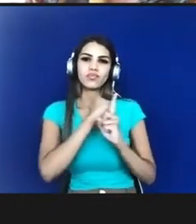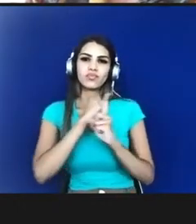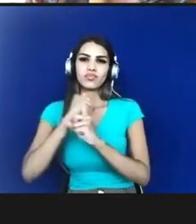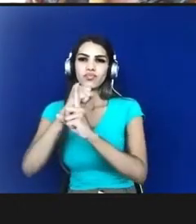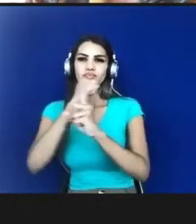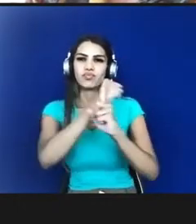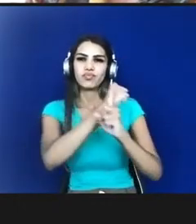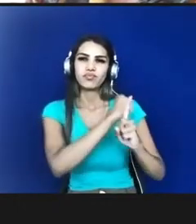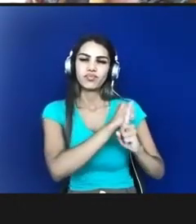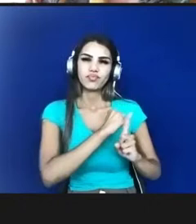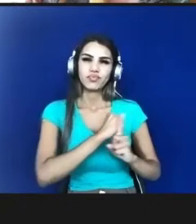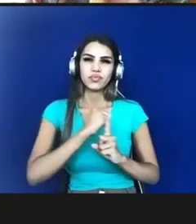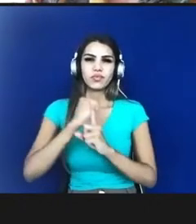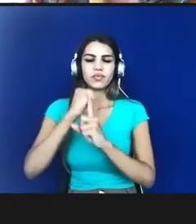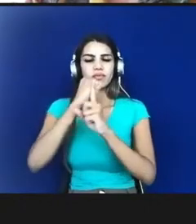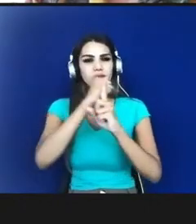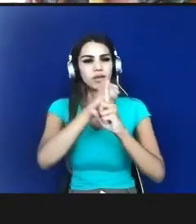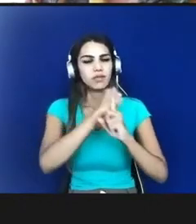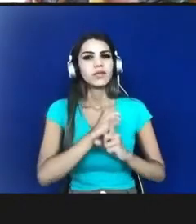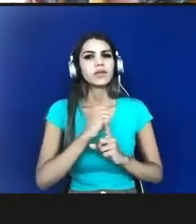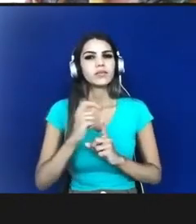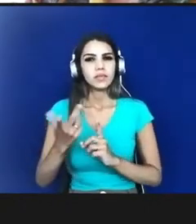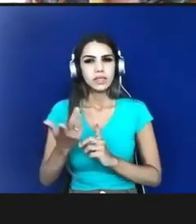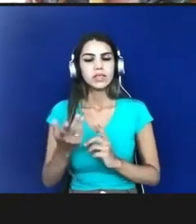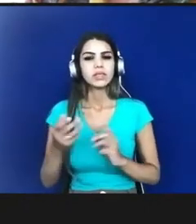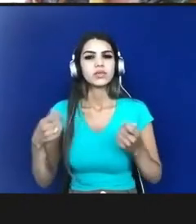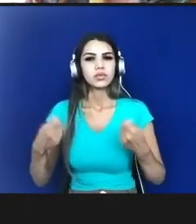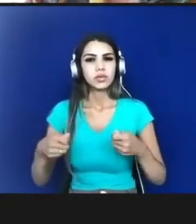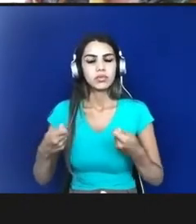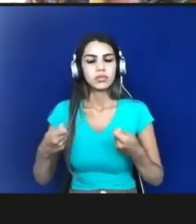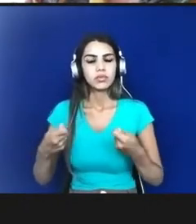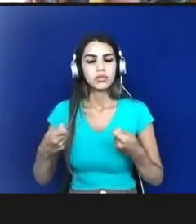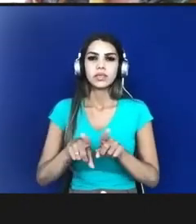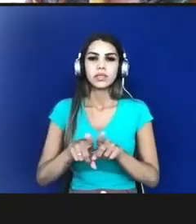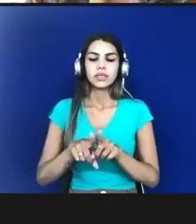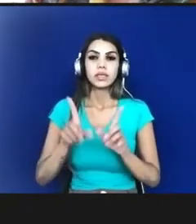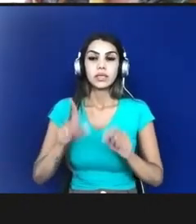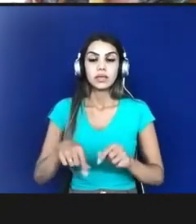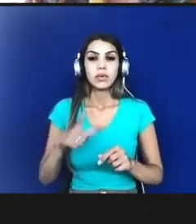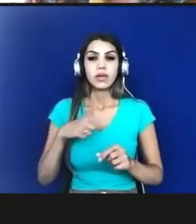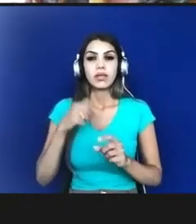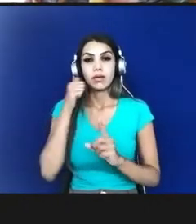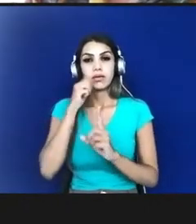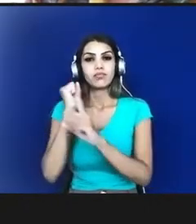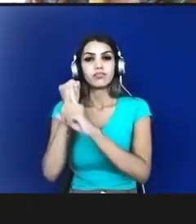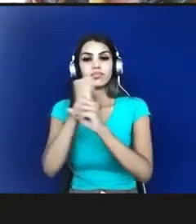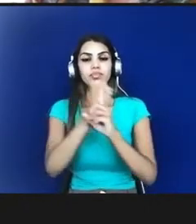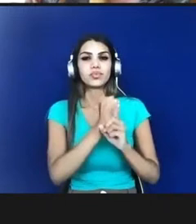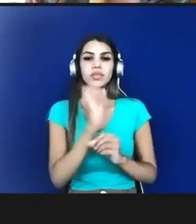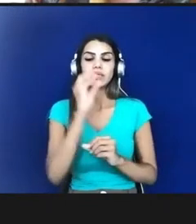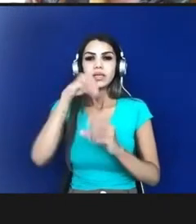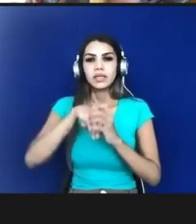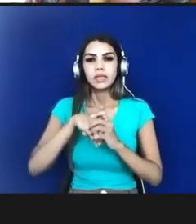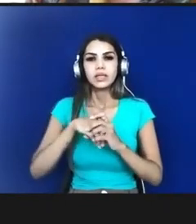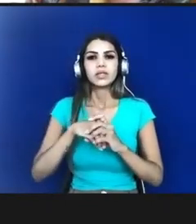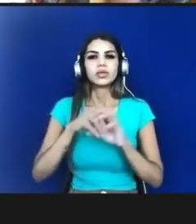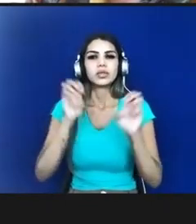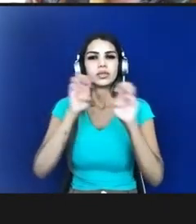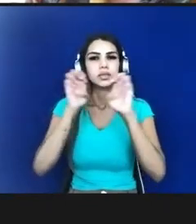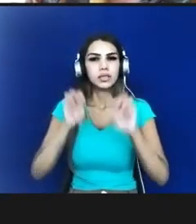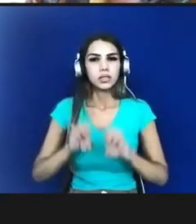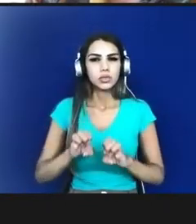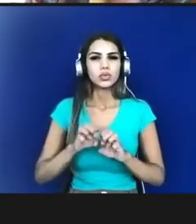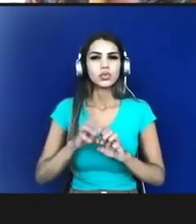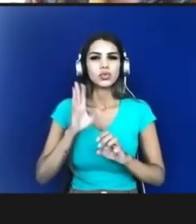porque eles estão inseridos nessas estruturas mais mais mais clássicas mais consolidadas né estruturas